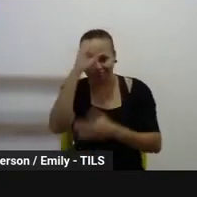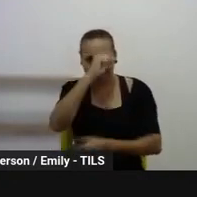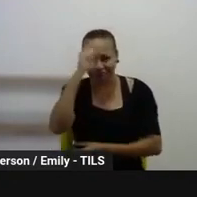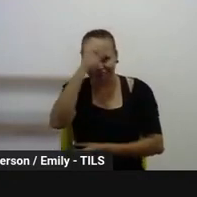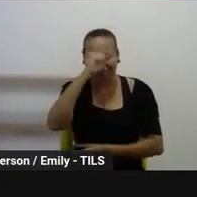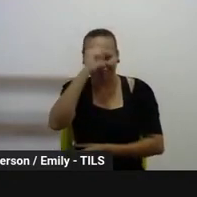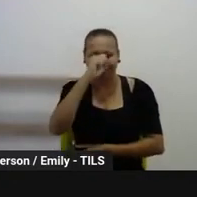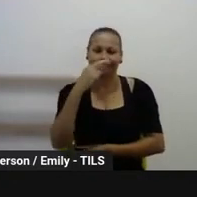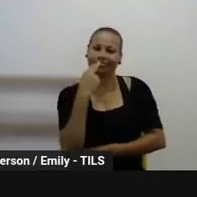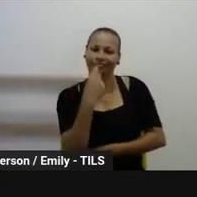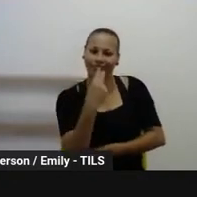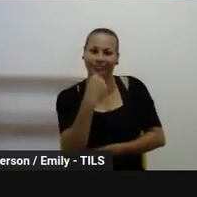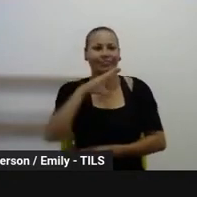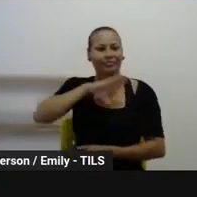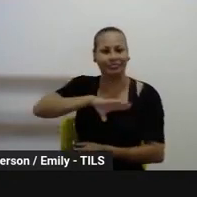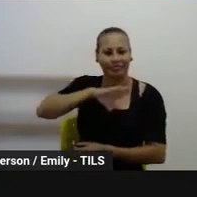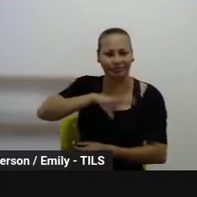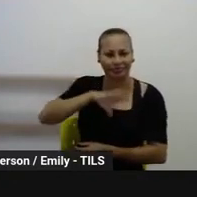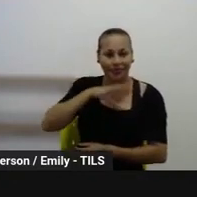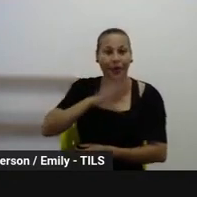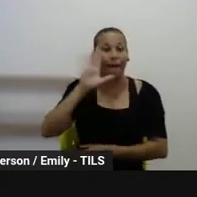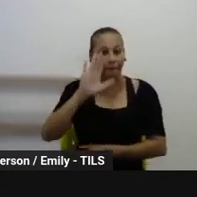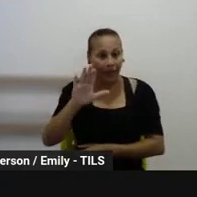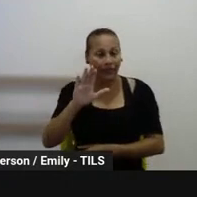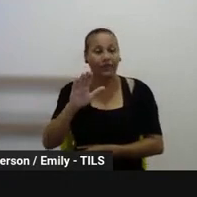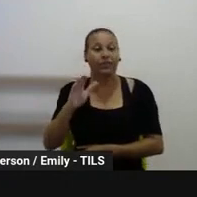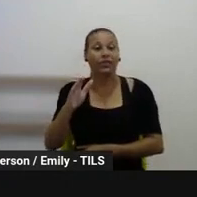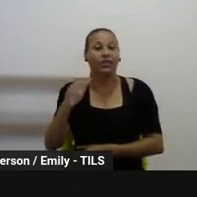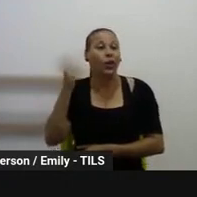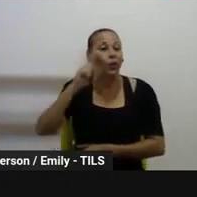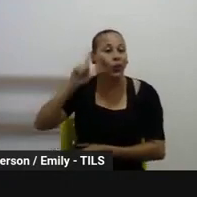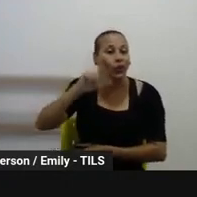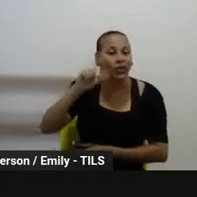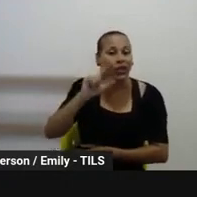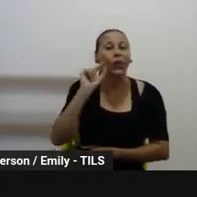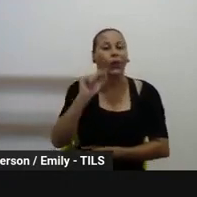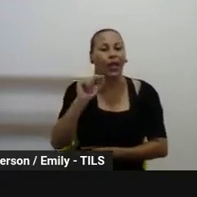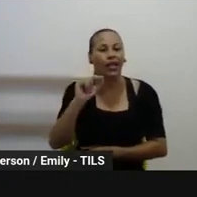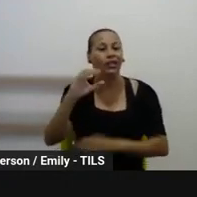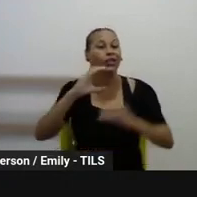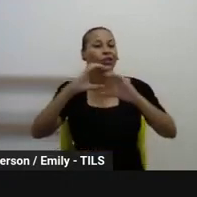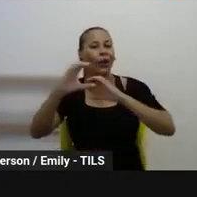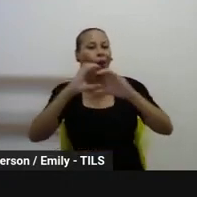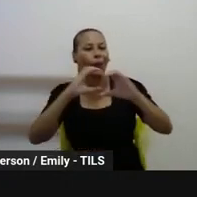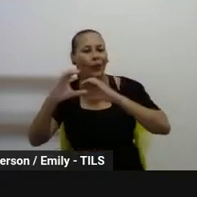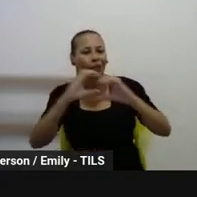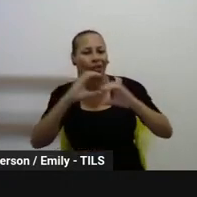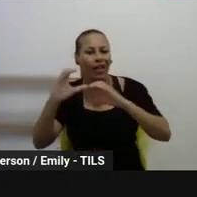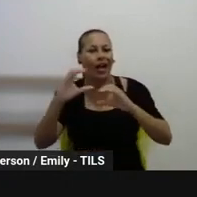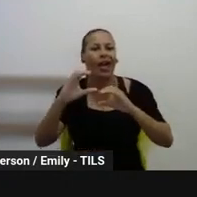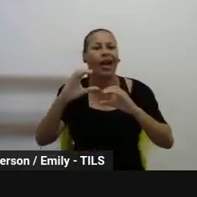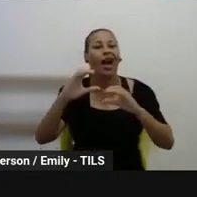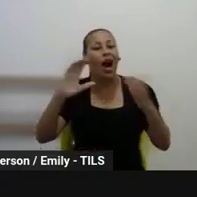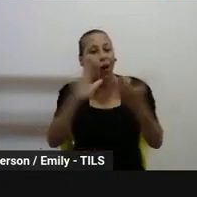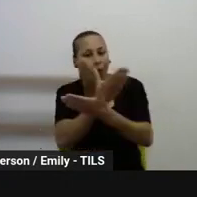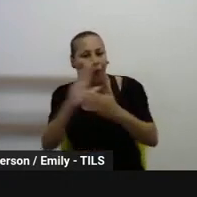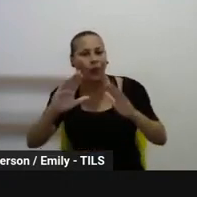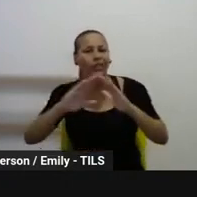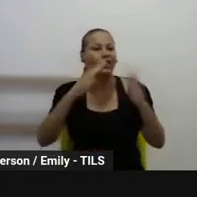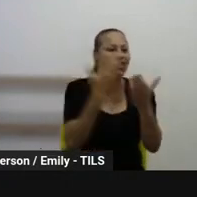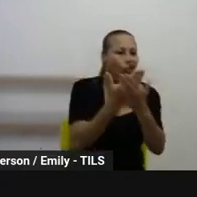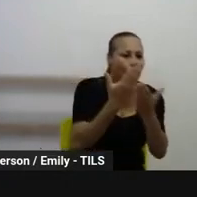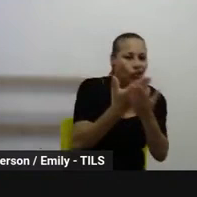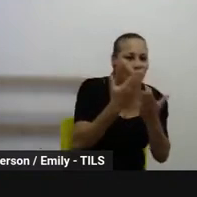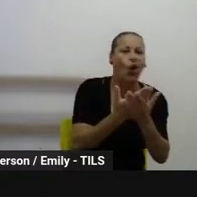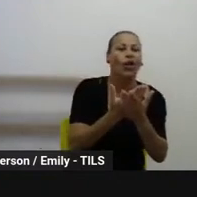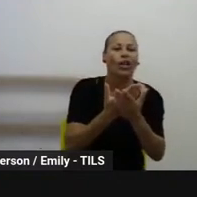iniciamos já os diálogos mais aproximados, né, com essas escolas que têm esses estudantes matriculados. Então, tivemos uma